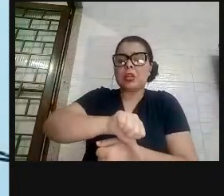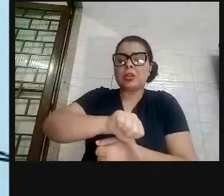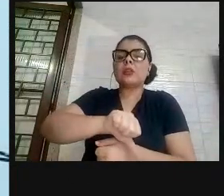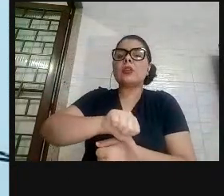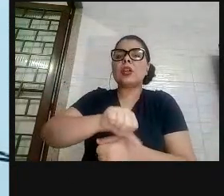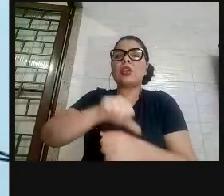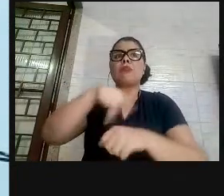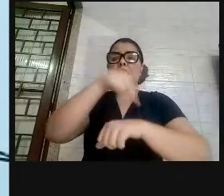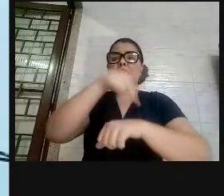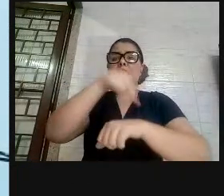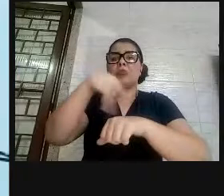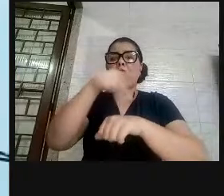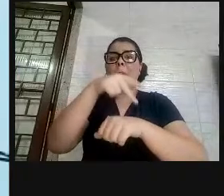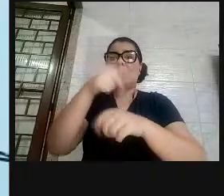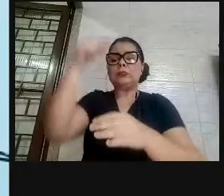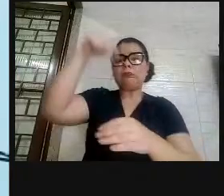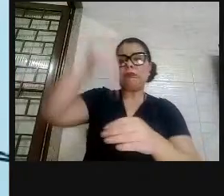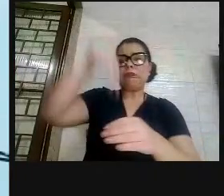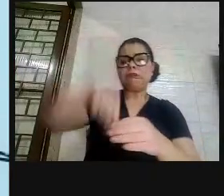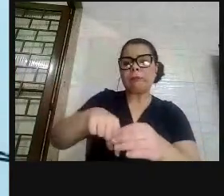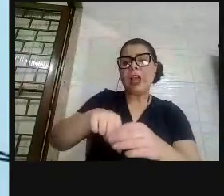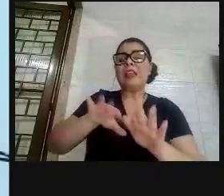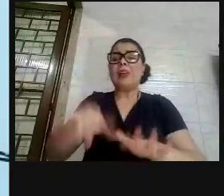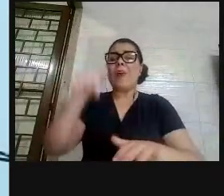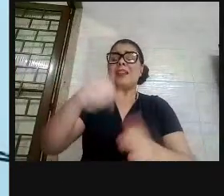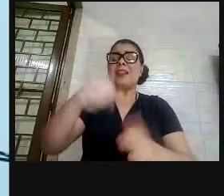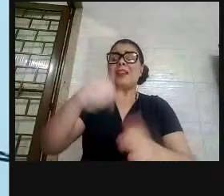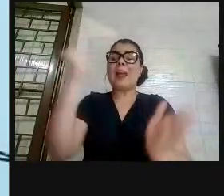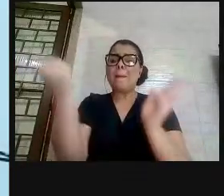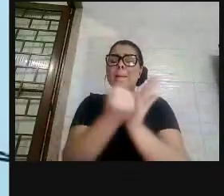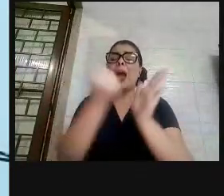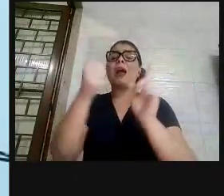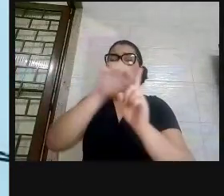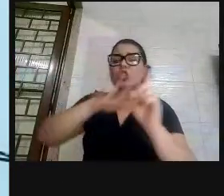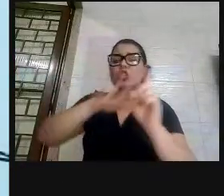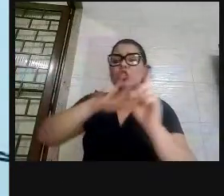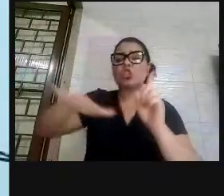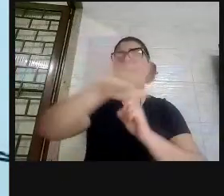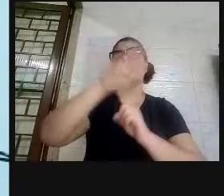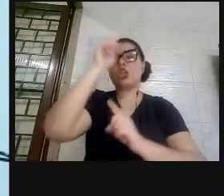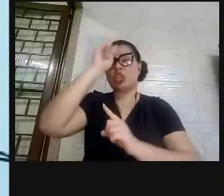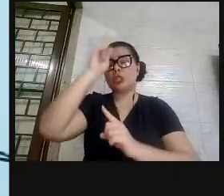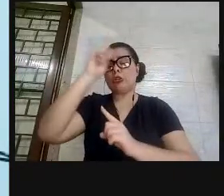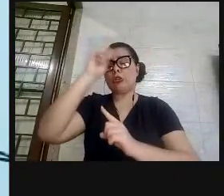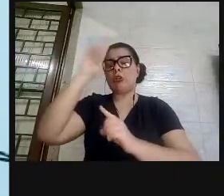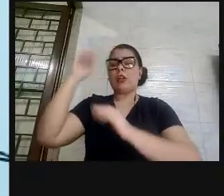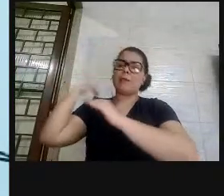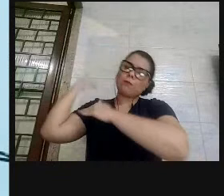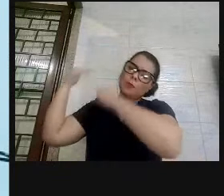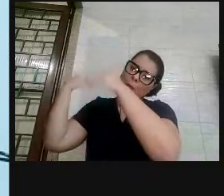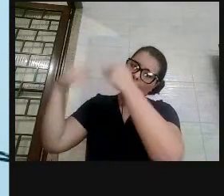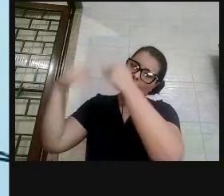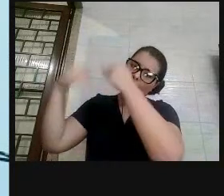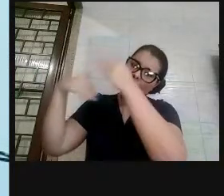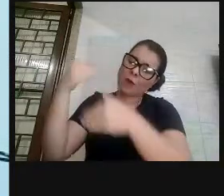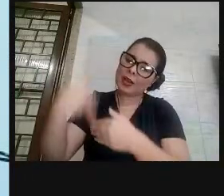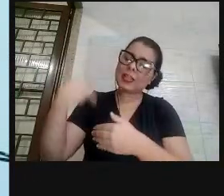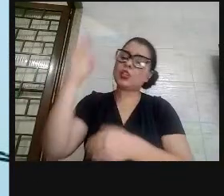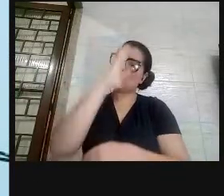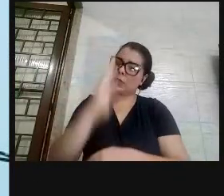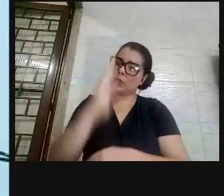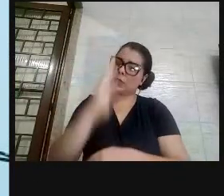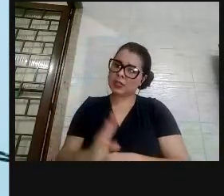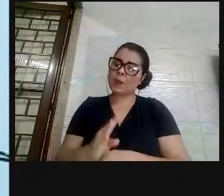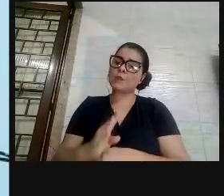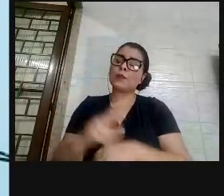de país de periferia. Então, esta é a marca social, a marca histórica, a herança que nós temos no Brasil de